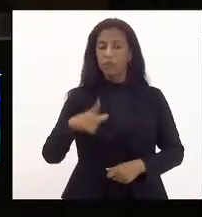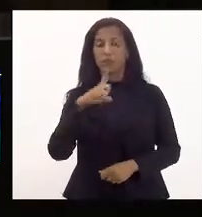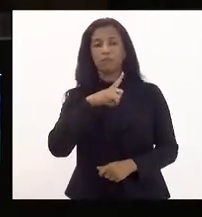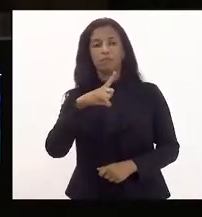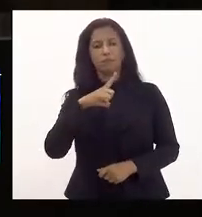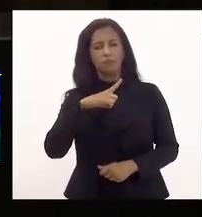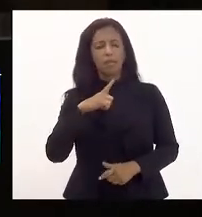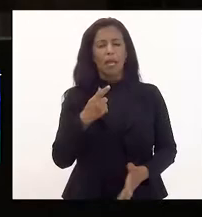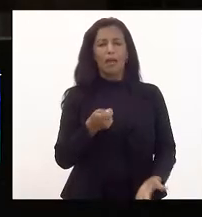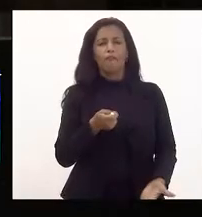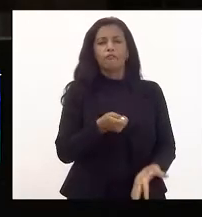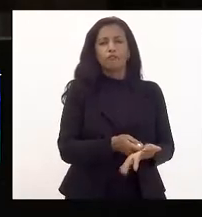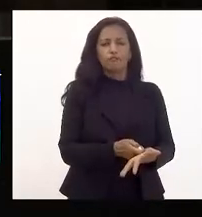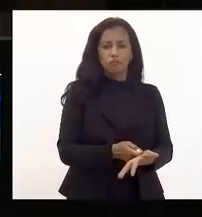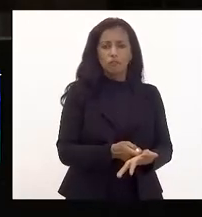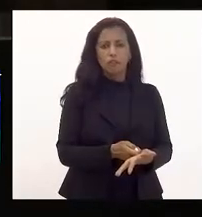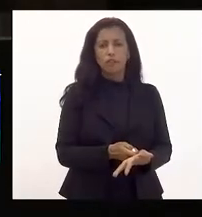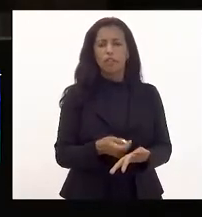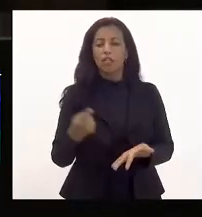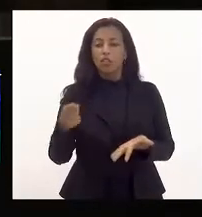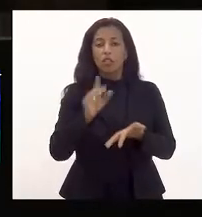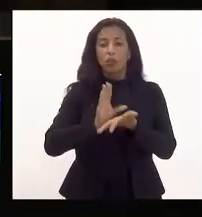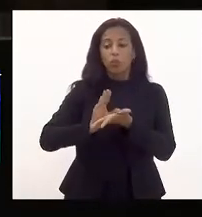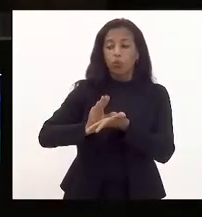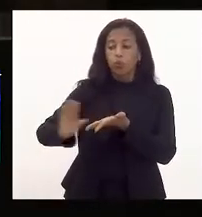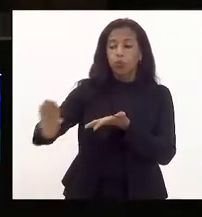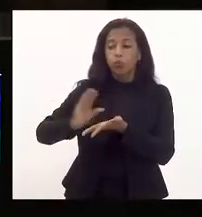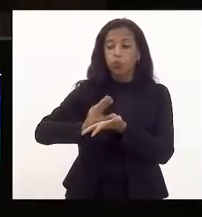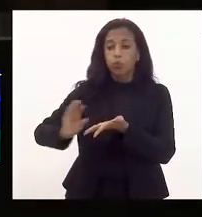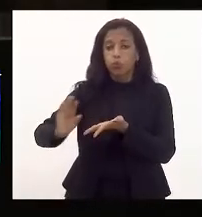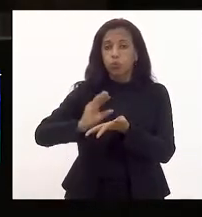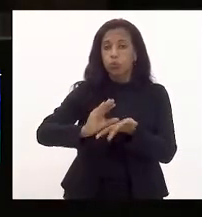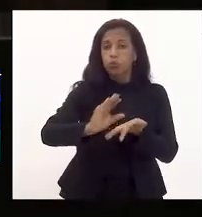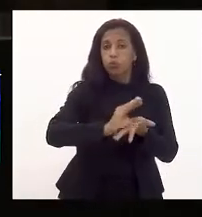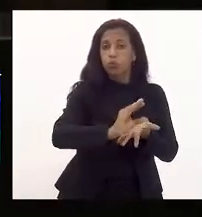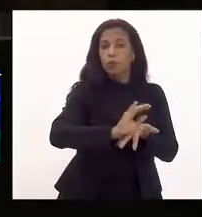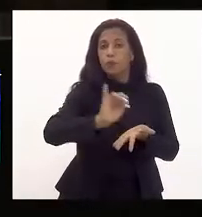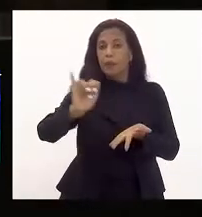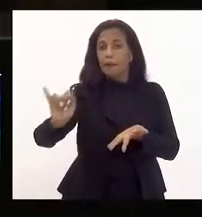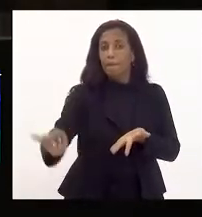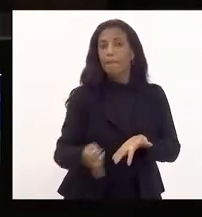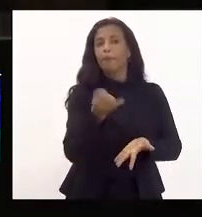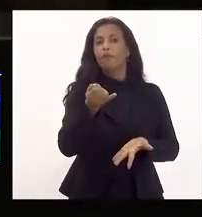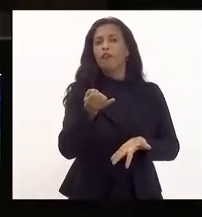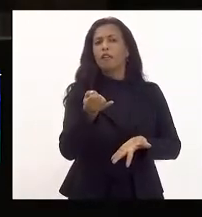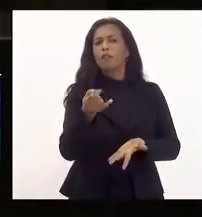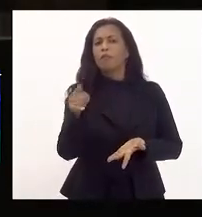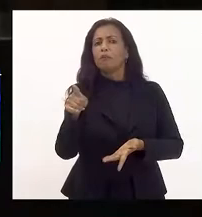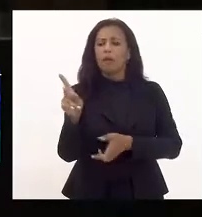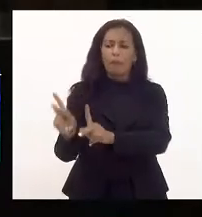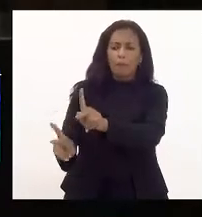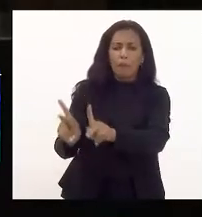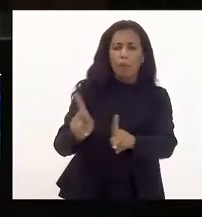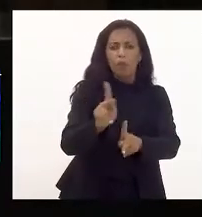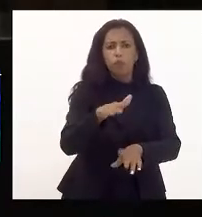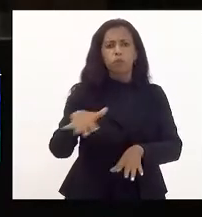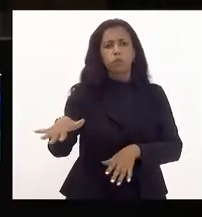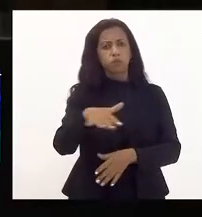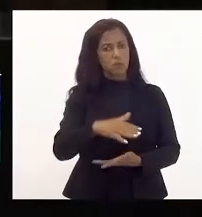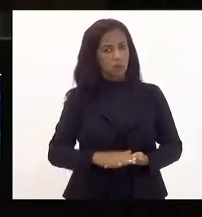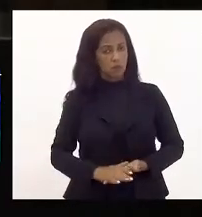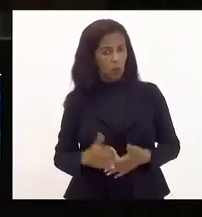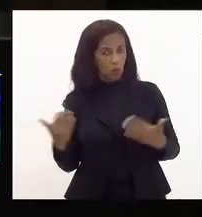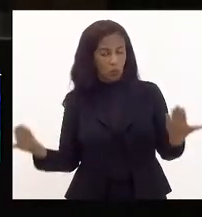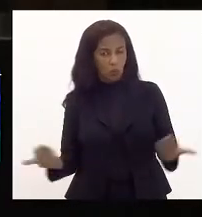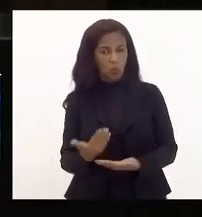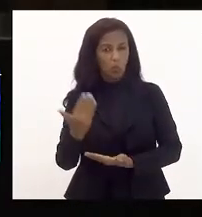as garantias de que esses recursos têm que ter proveito para cidadão. Nós não estamos vendo hoje aqui,